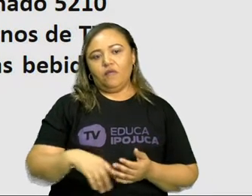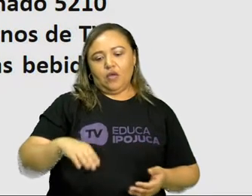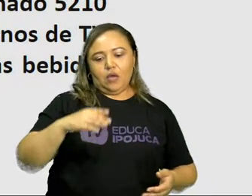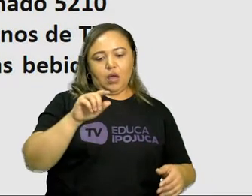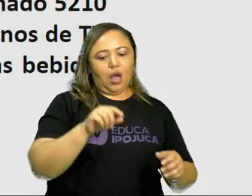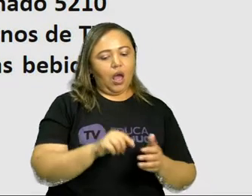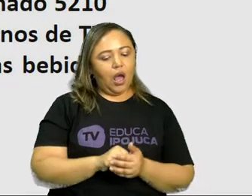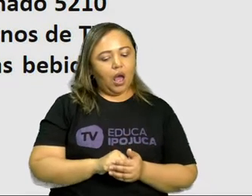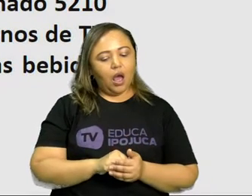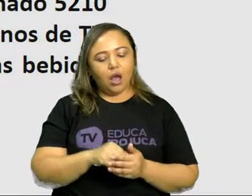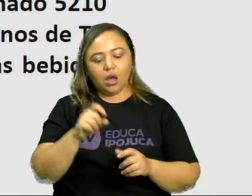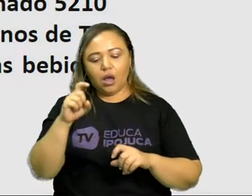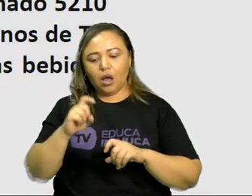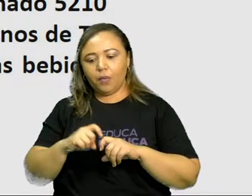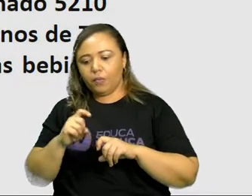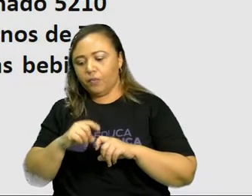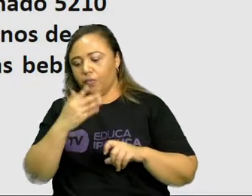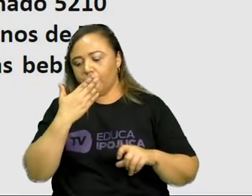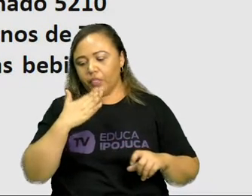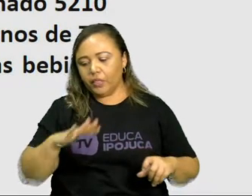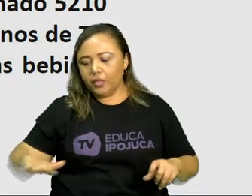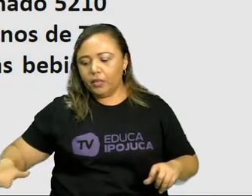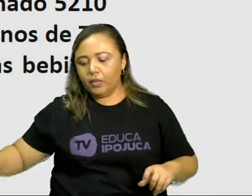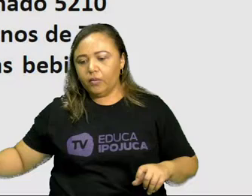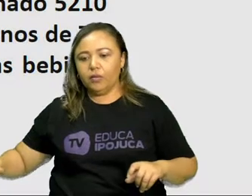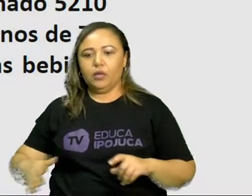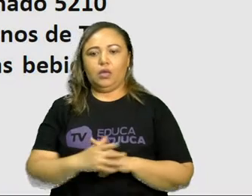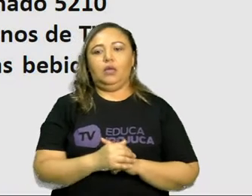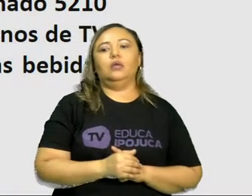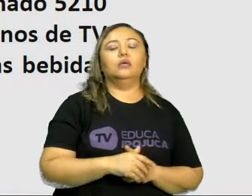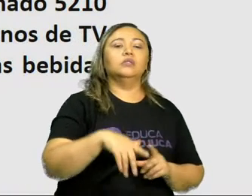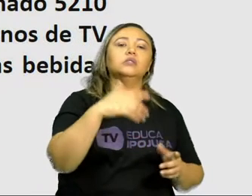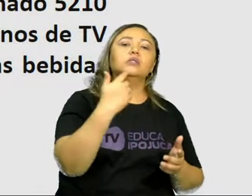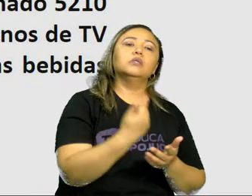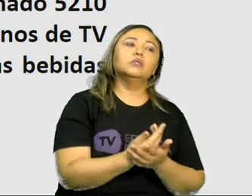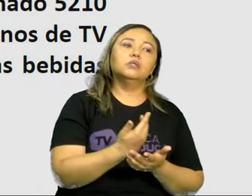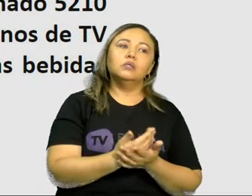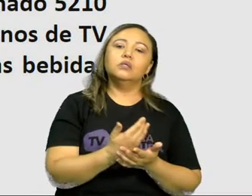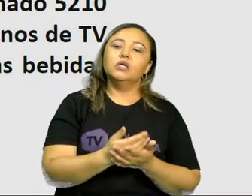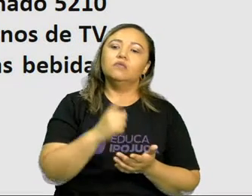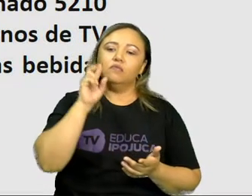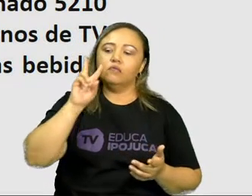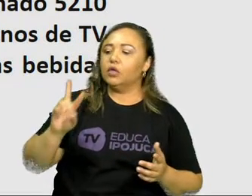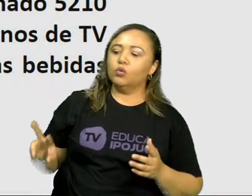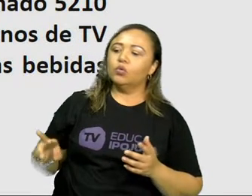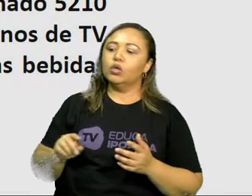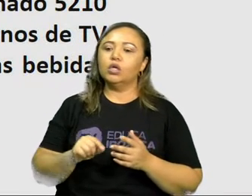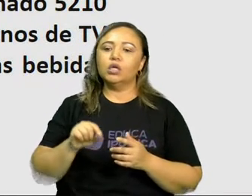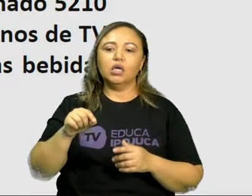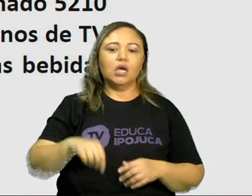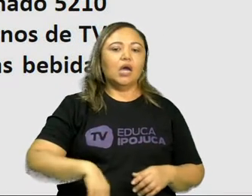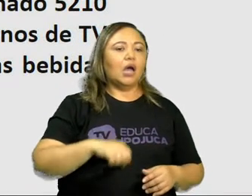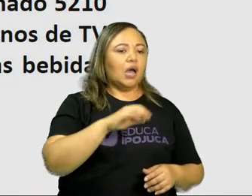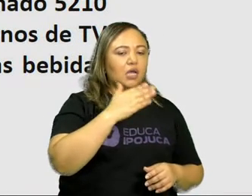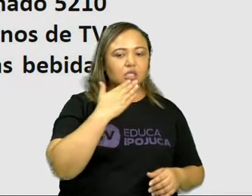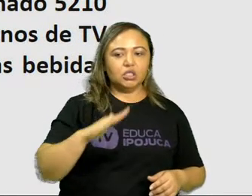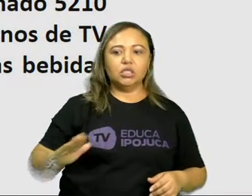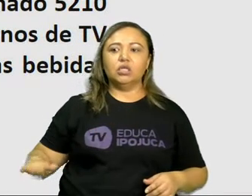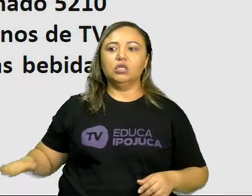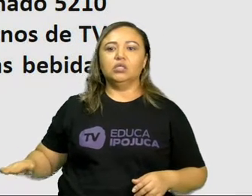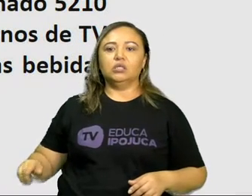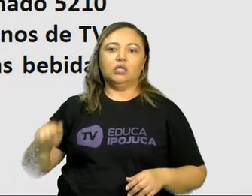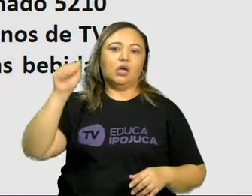oportuno e importante, visto que mais de um sexto das crianças americanas estão